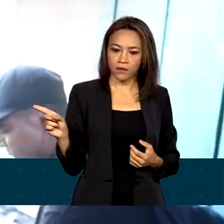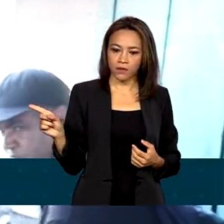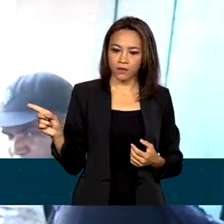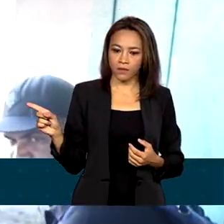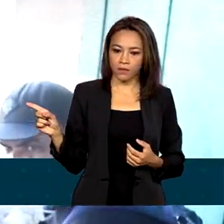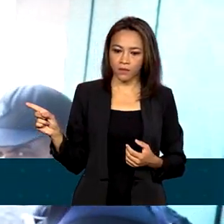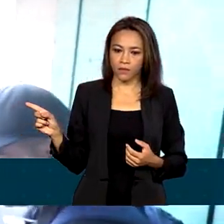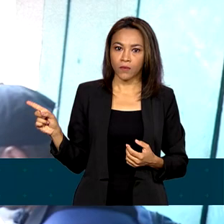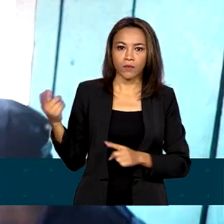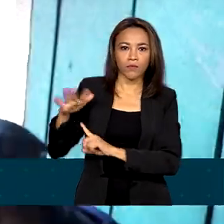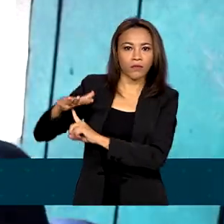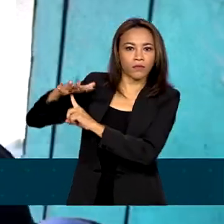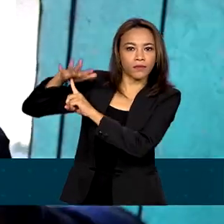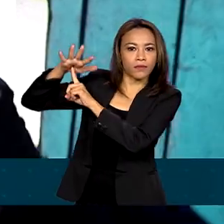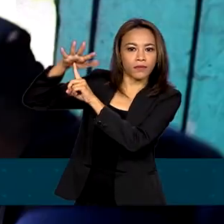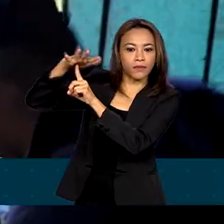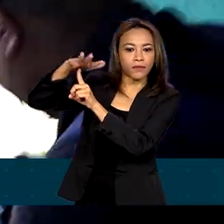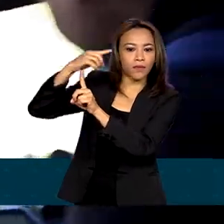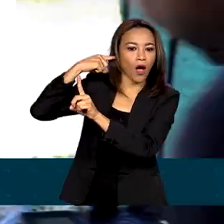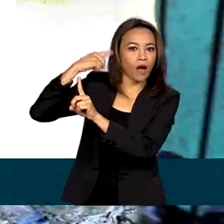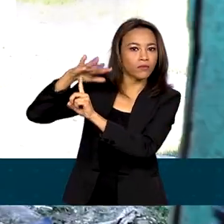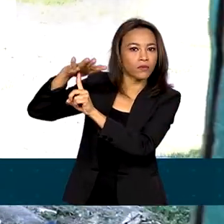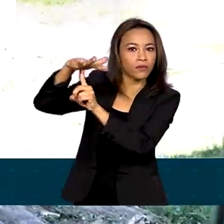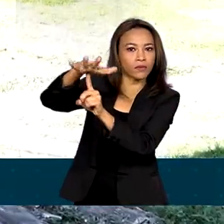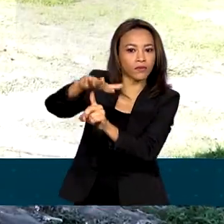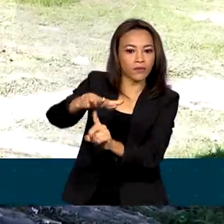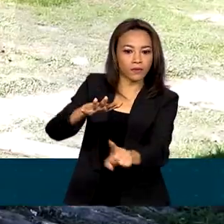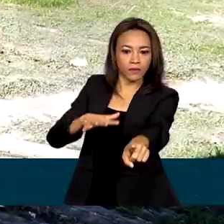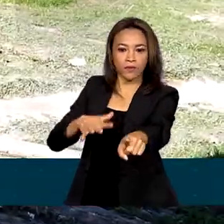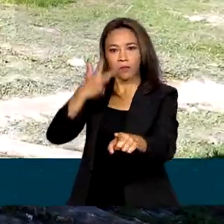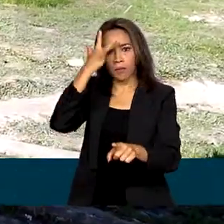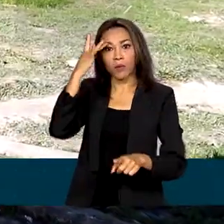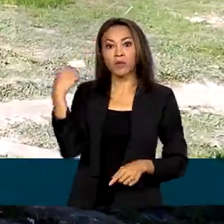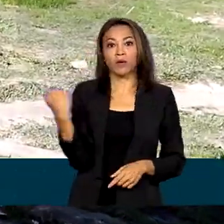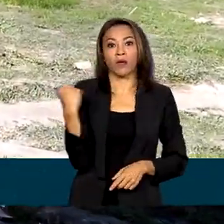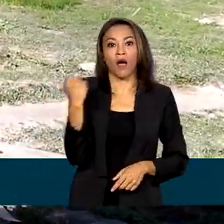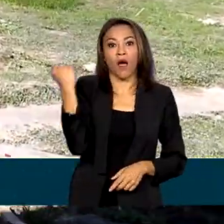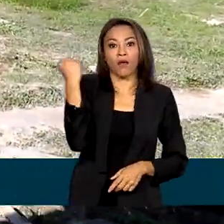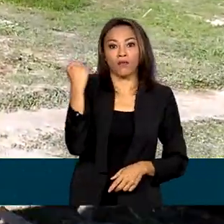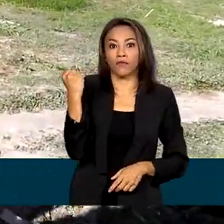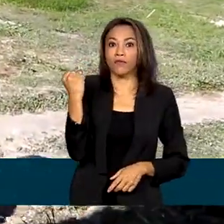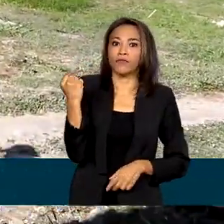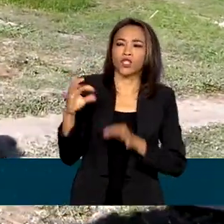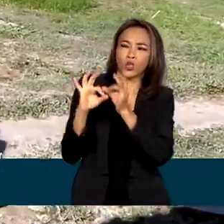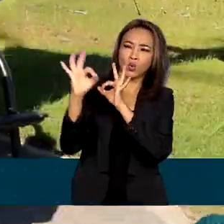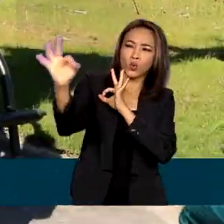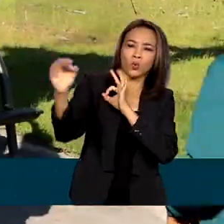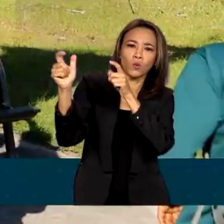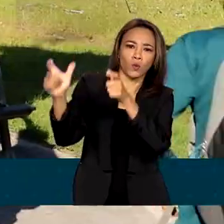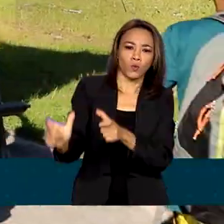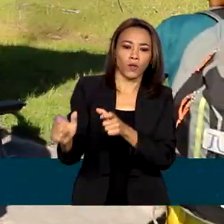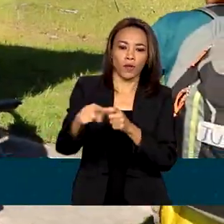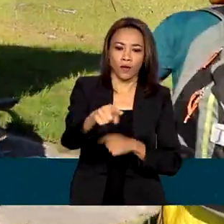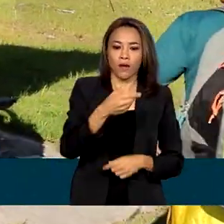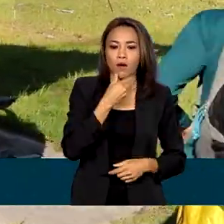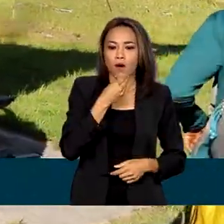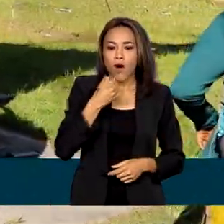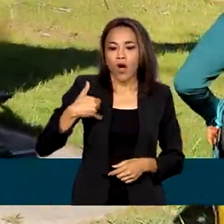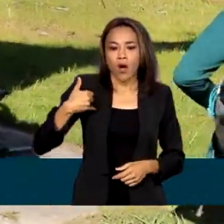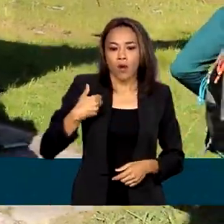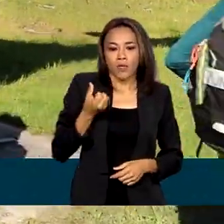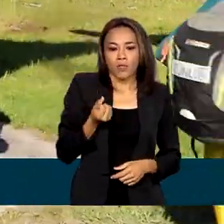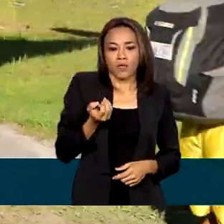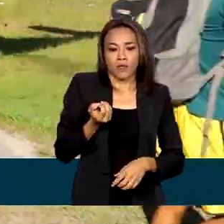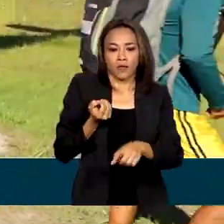É a chegada de um helicóptero, trazendo um paciente em estado grave de uma aldeia distante. O senhor de 60 anos